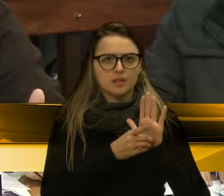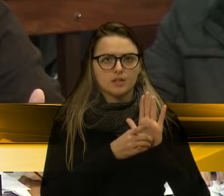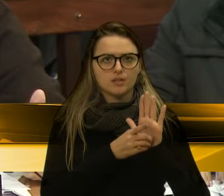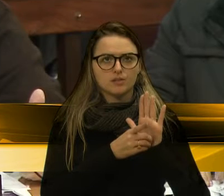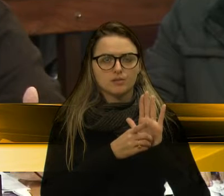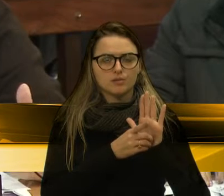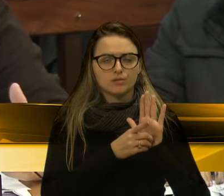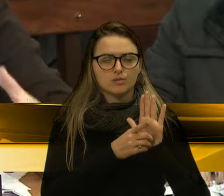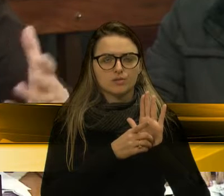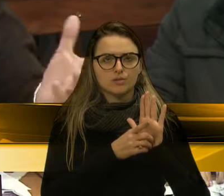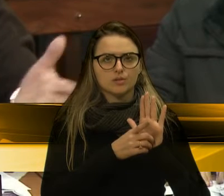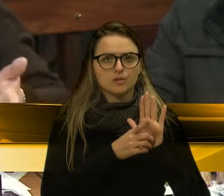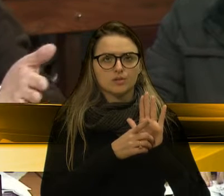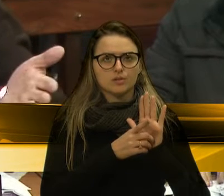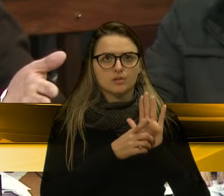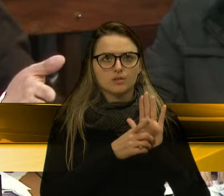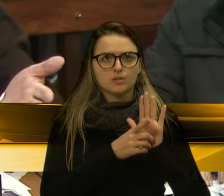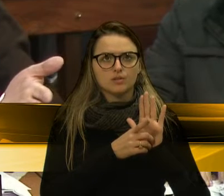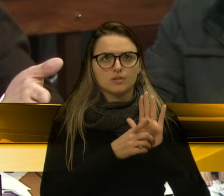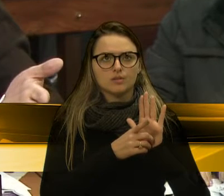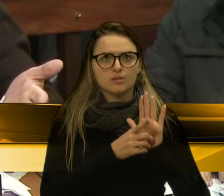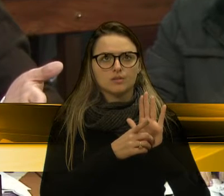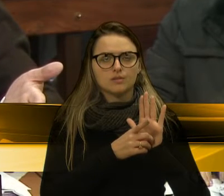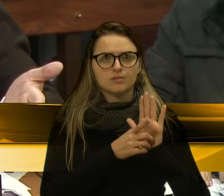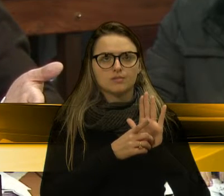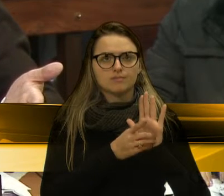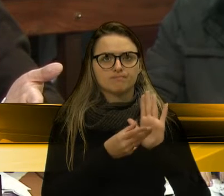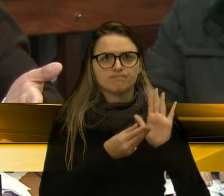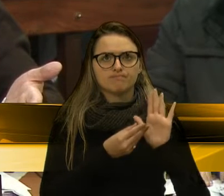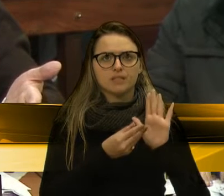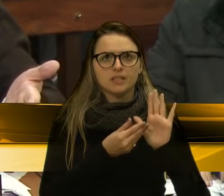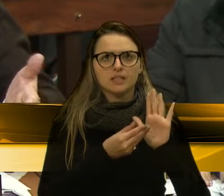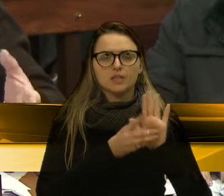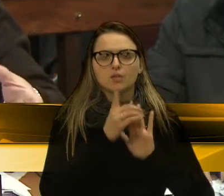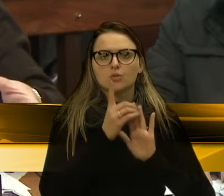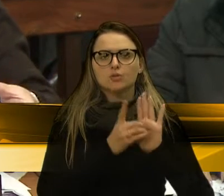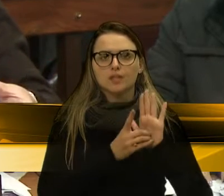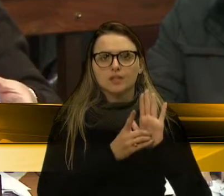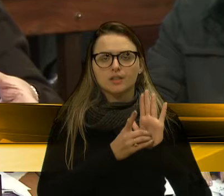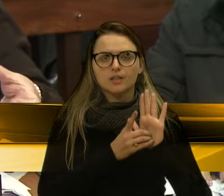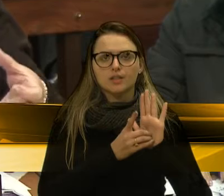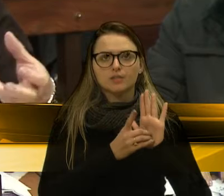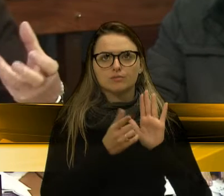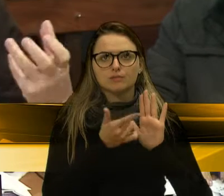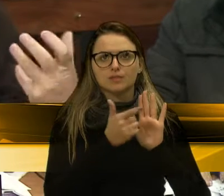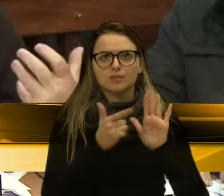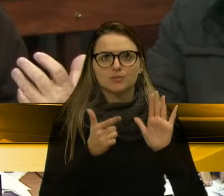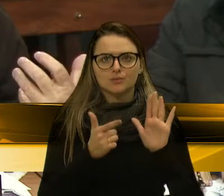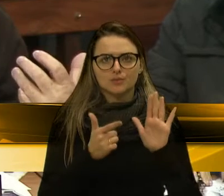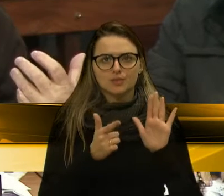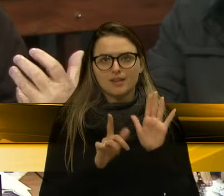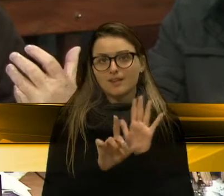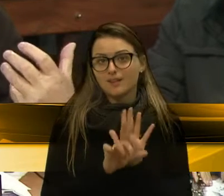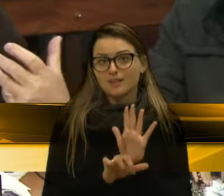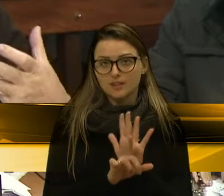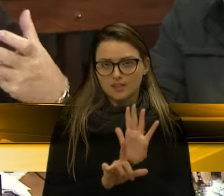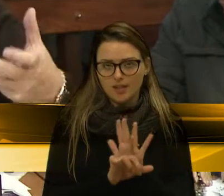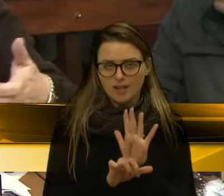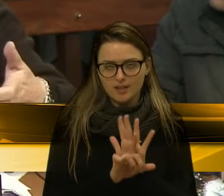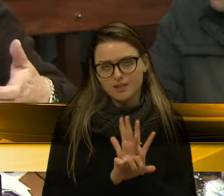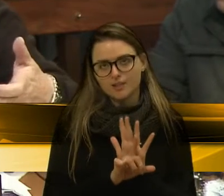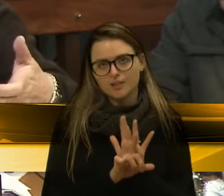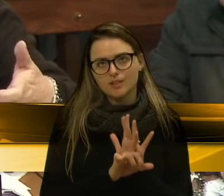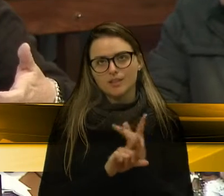não tem base legal para colocar